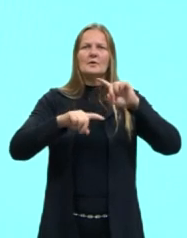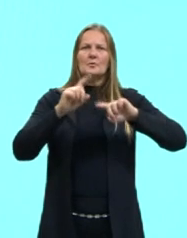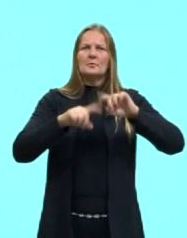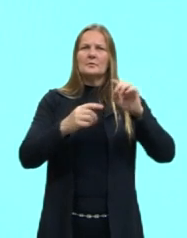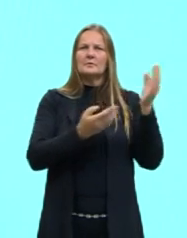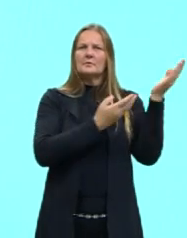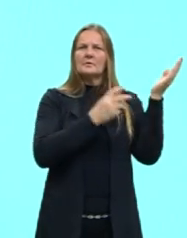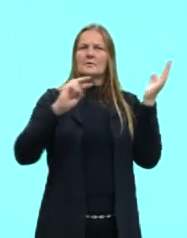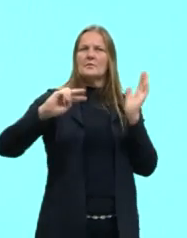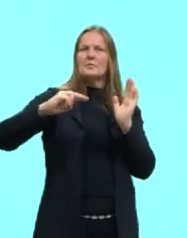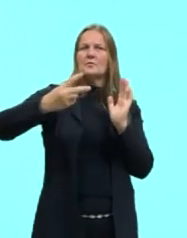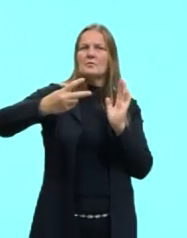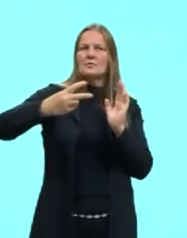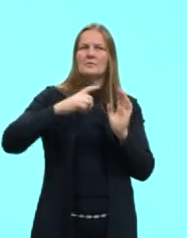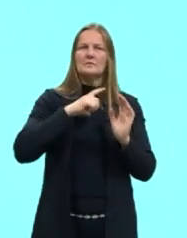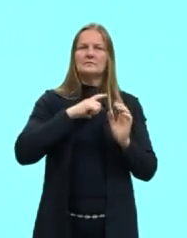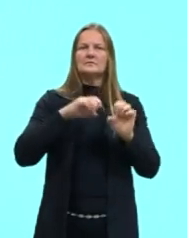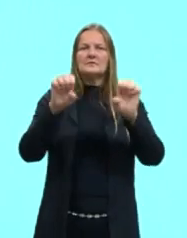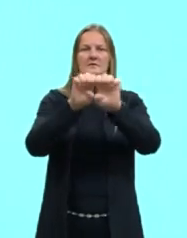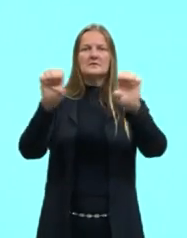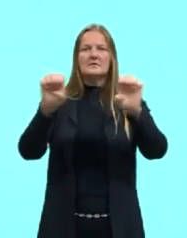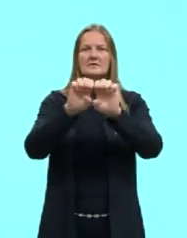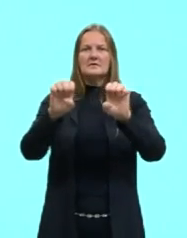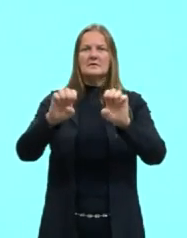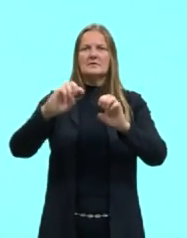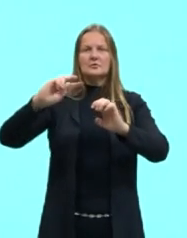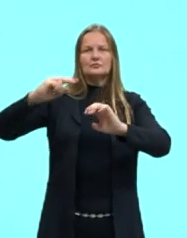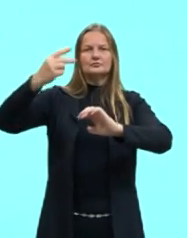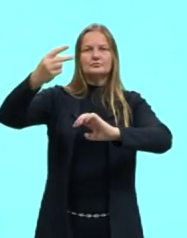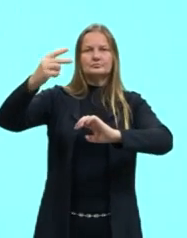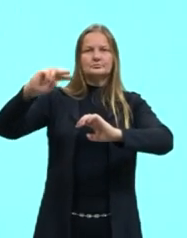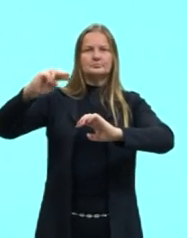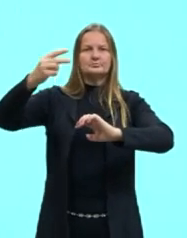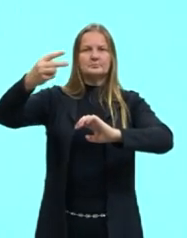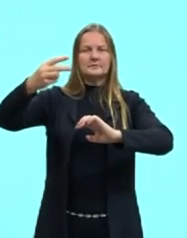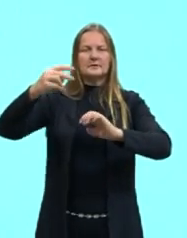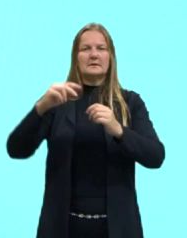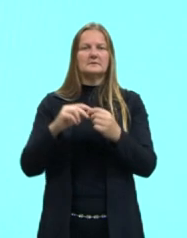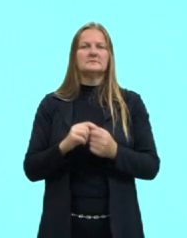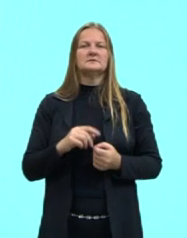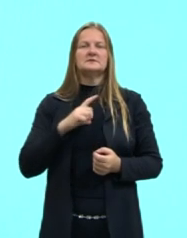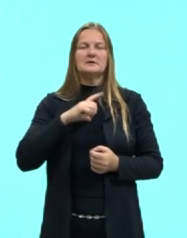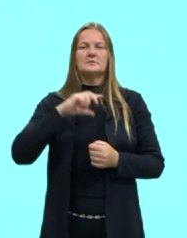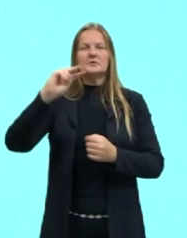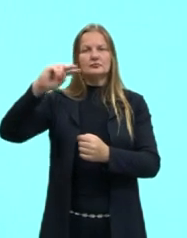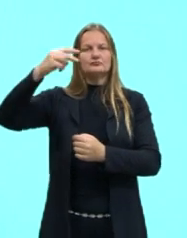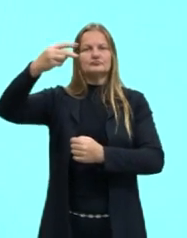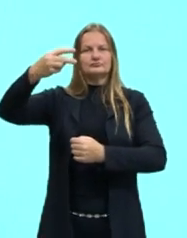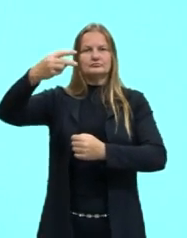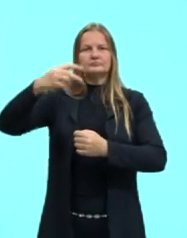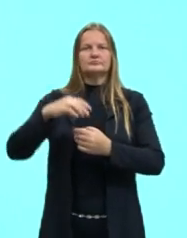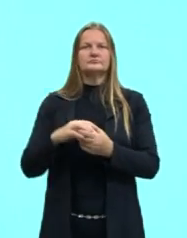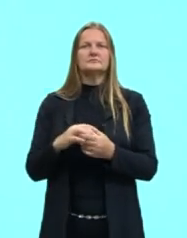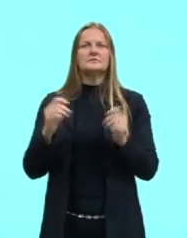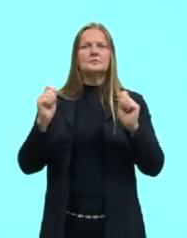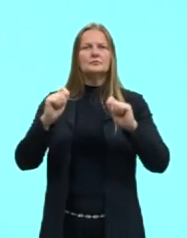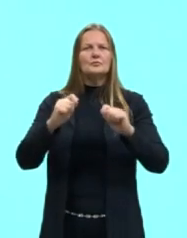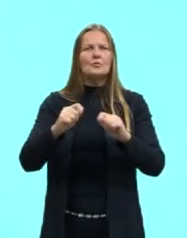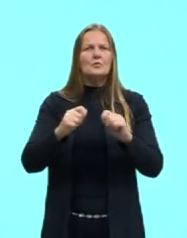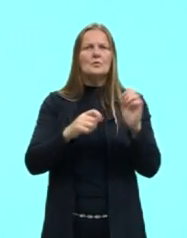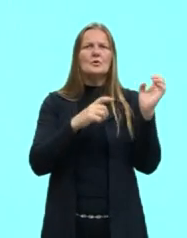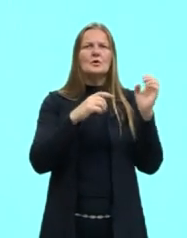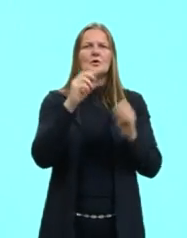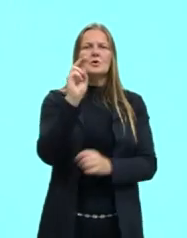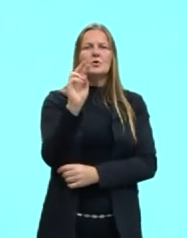que mostra a nossa equação de segundo grau. A gente precisa ter uma potência ao quadrado. A gente tem o